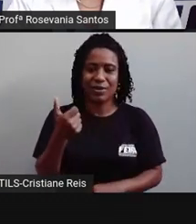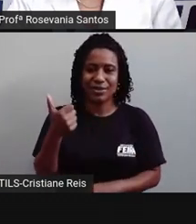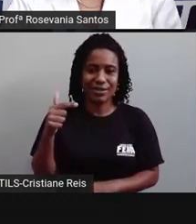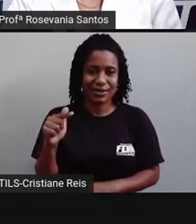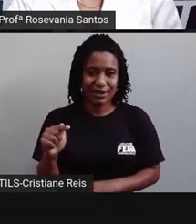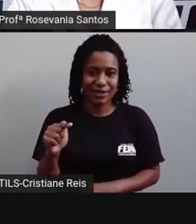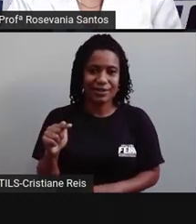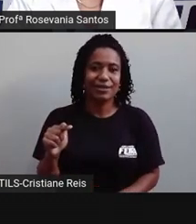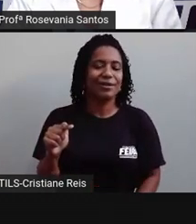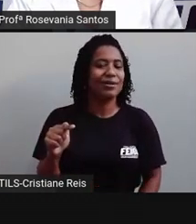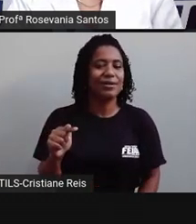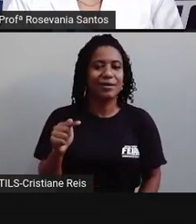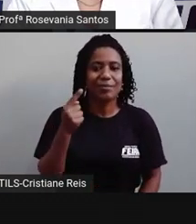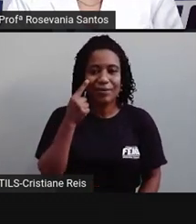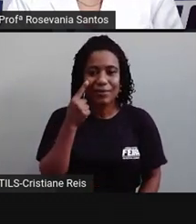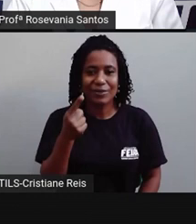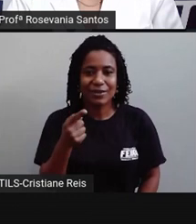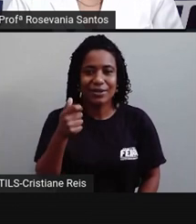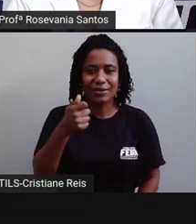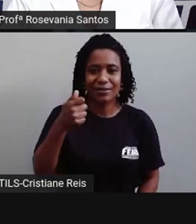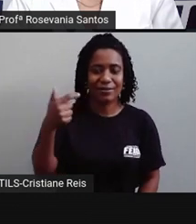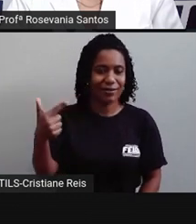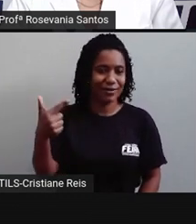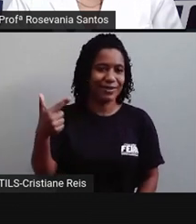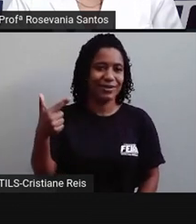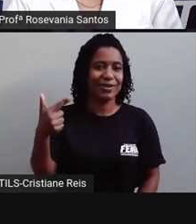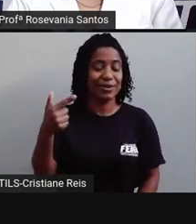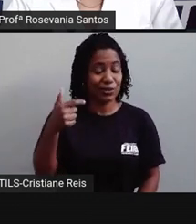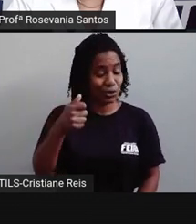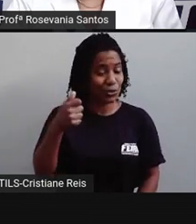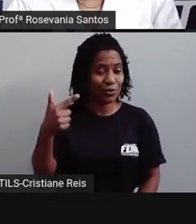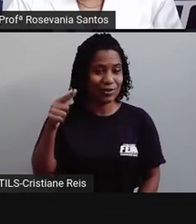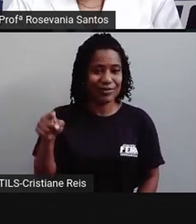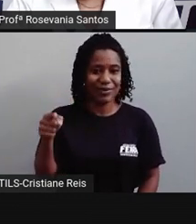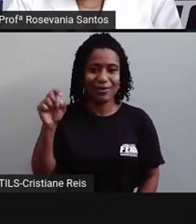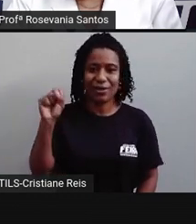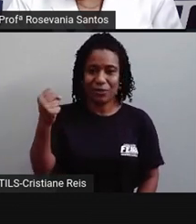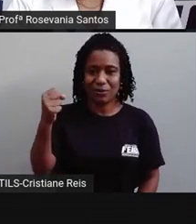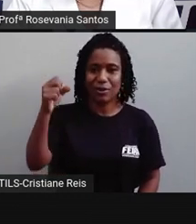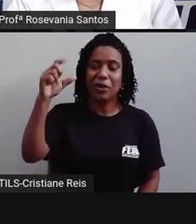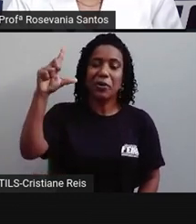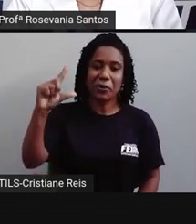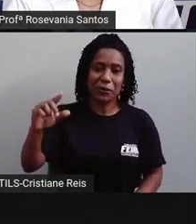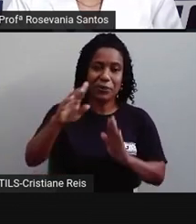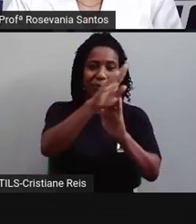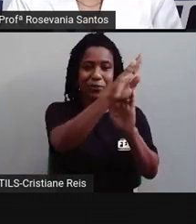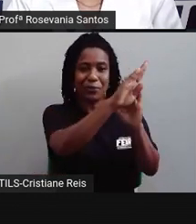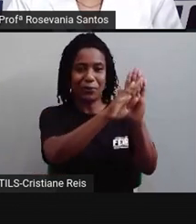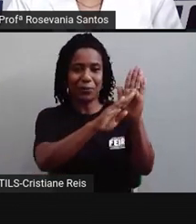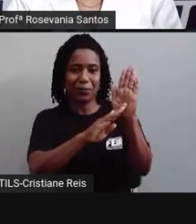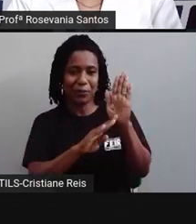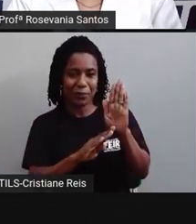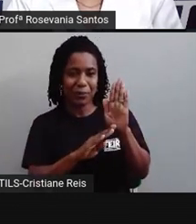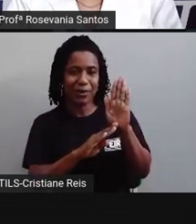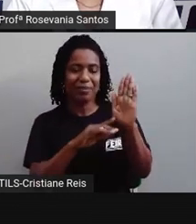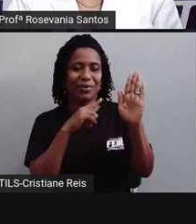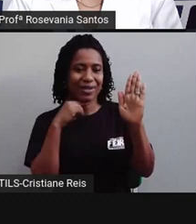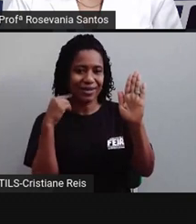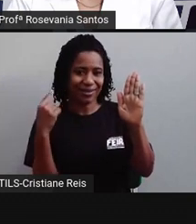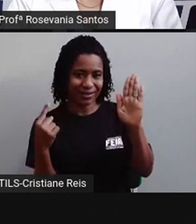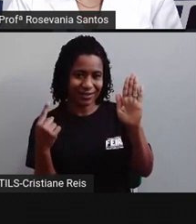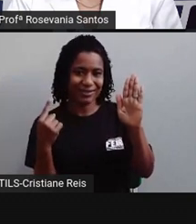dados, né, atuais assim, de 12,8, eu ainda acho um número grande, mas, em compensação, nós